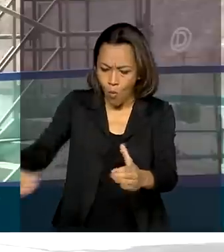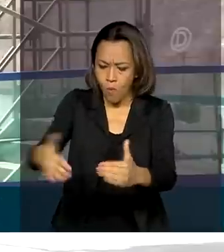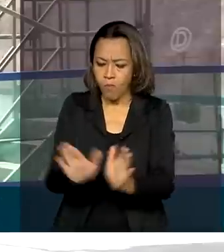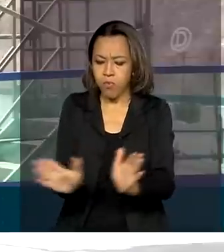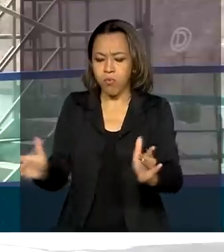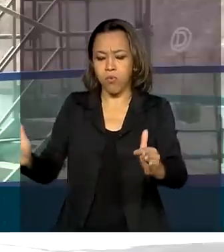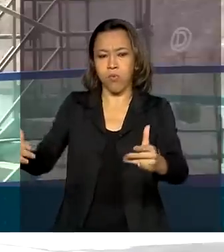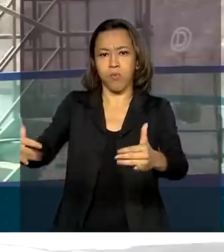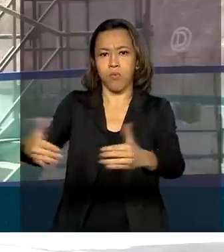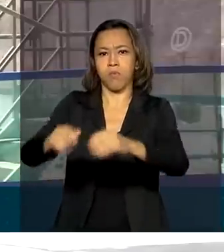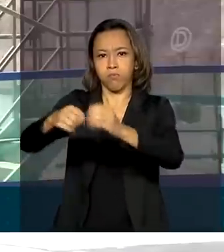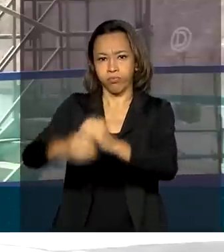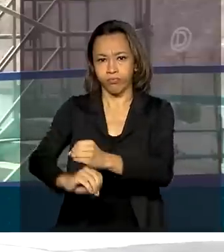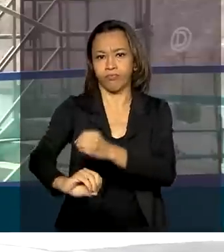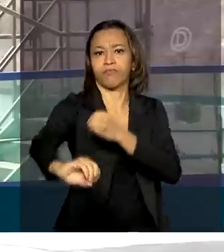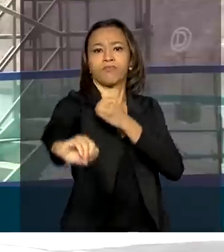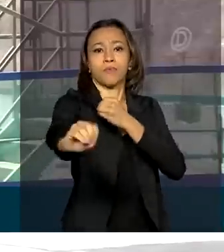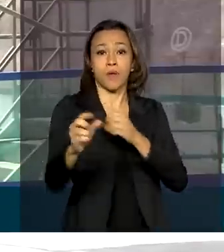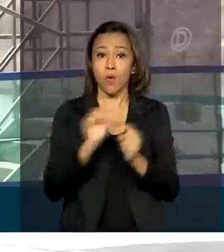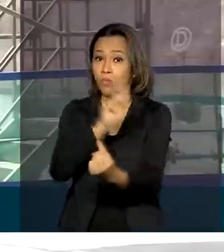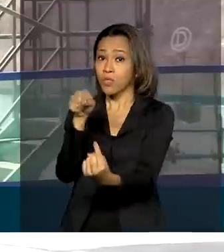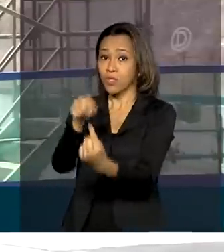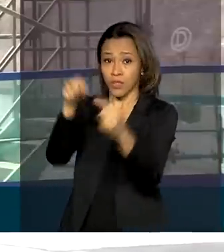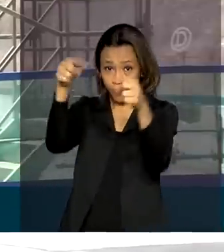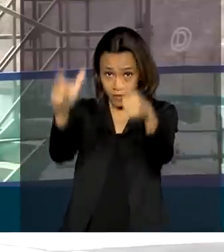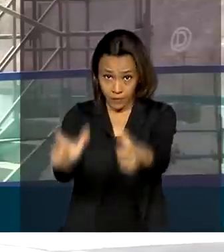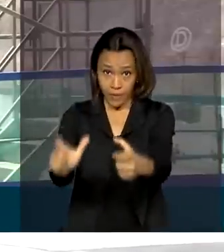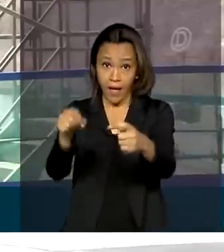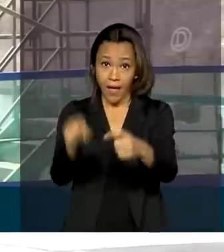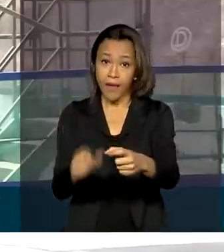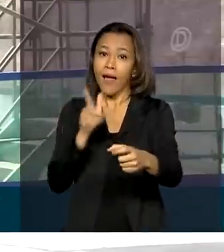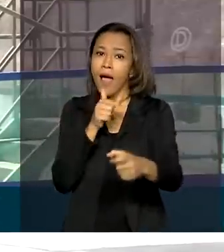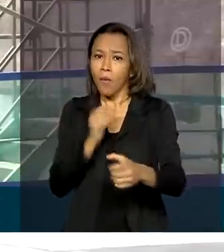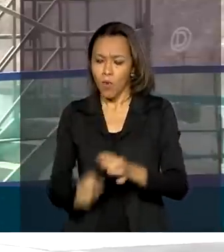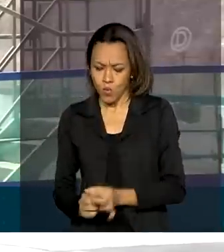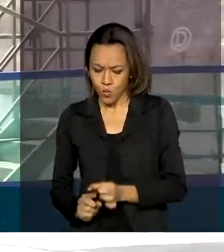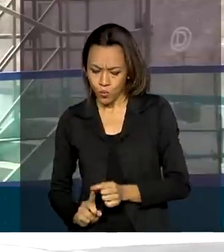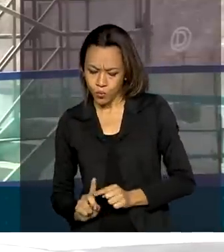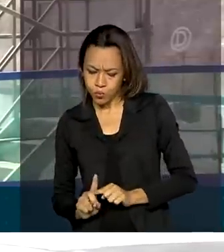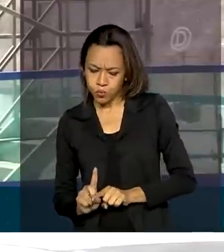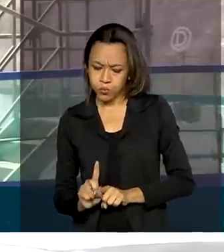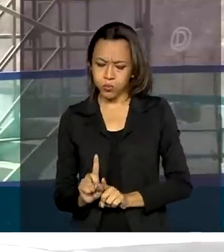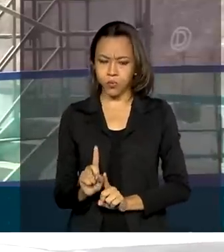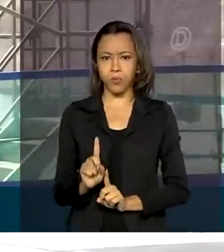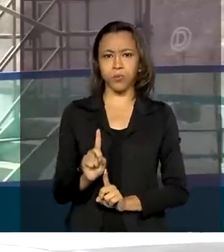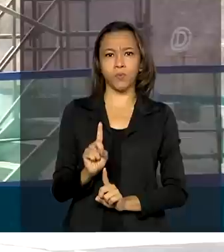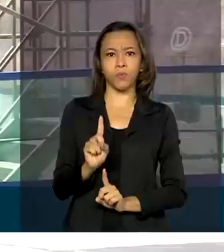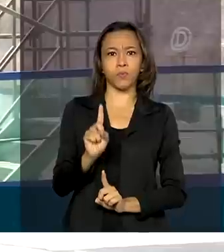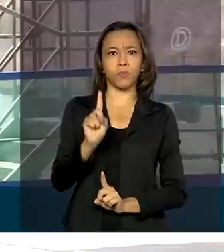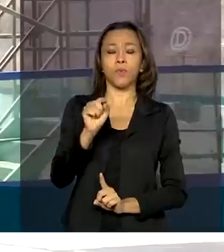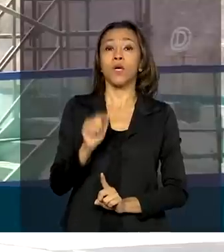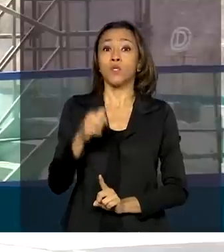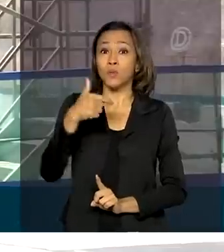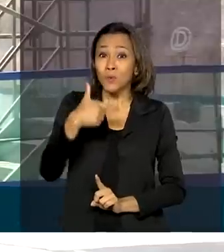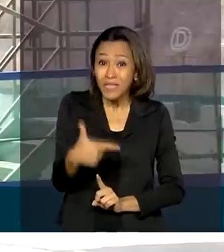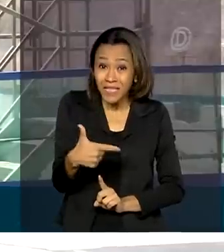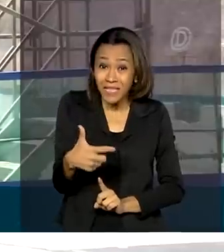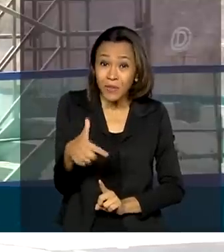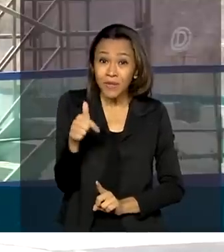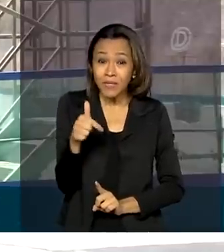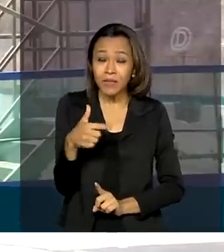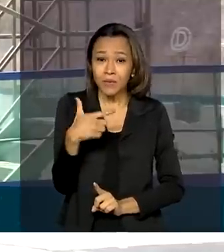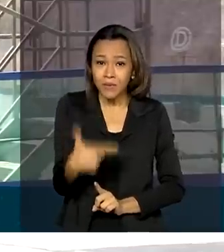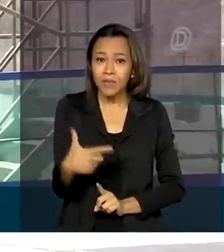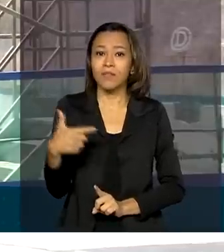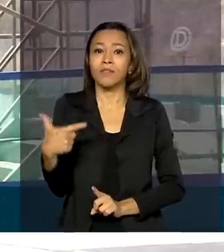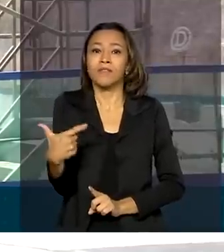do Rio São Francisco. O objetivo aqui é fazer a água subir 220 metros, o que equivale a um prédio de 70